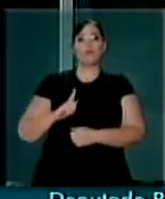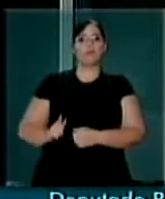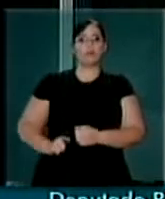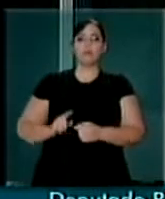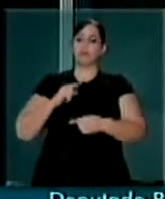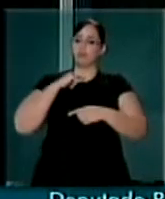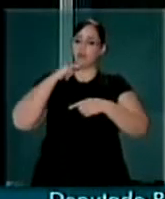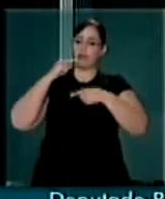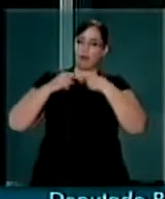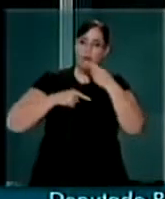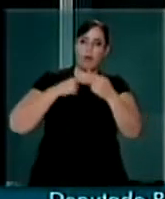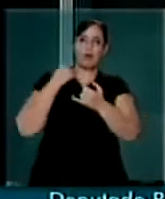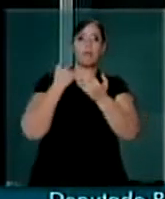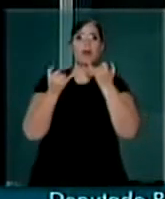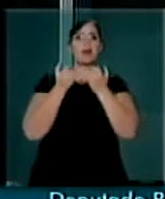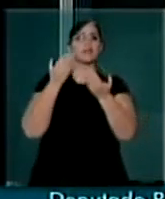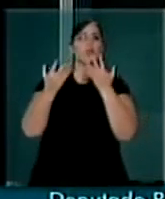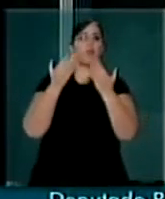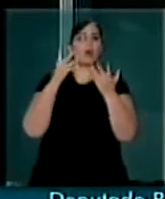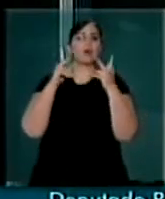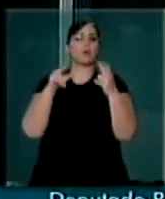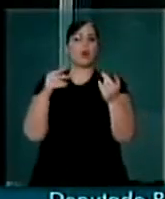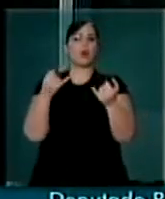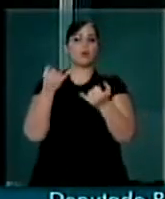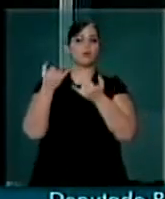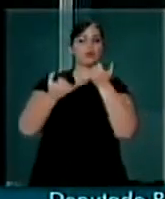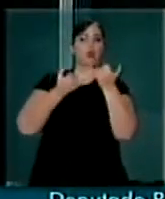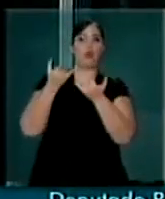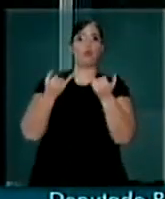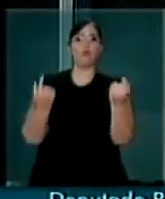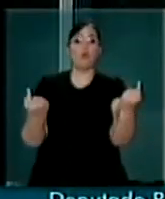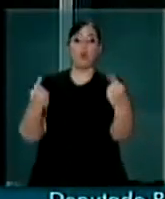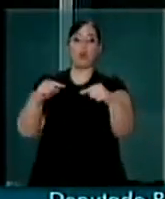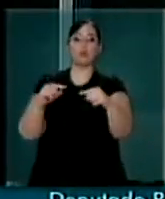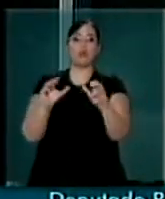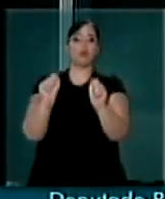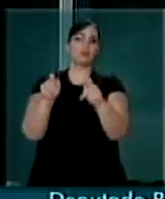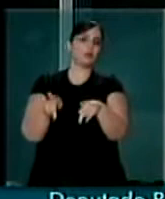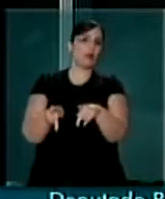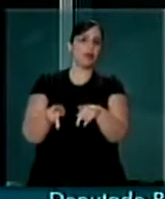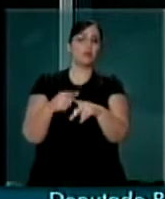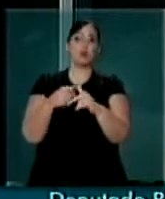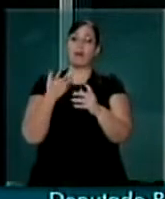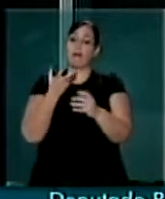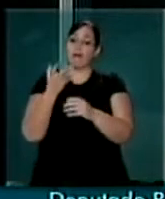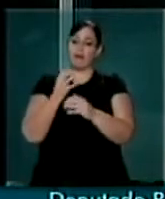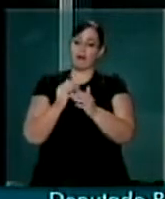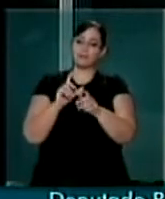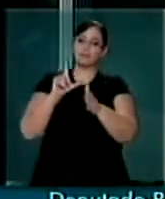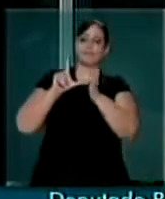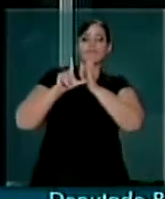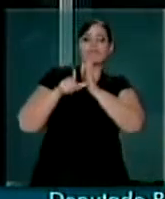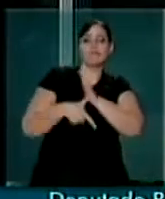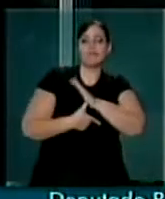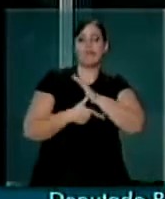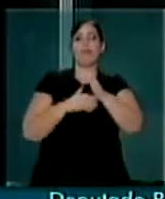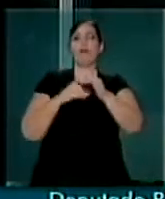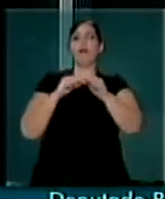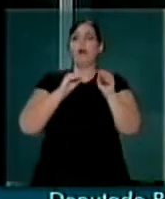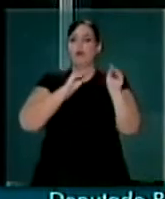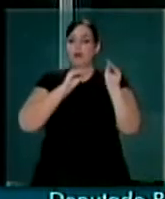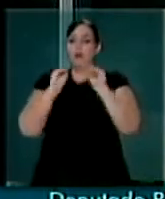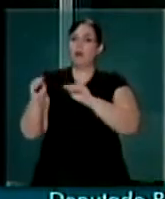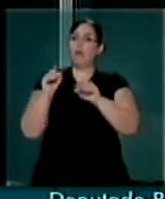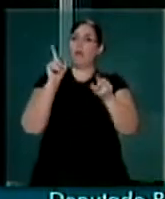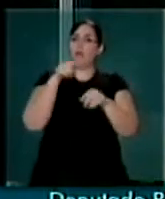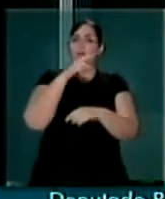contra os aposentados na direção de postergar a discussão, de não